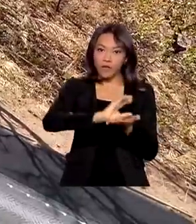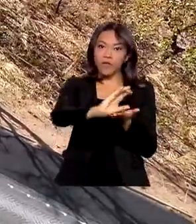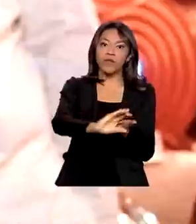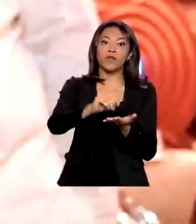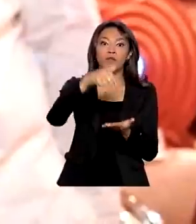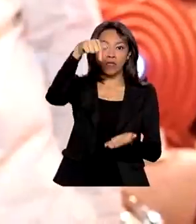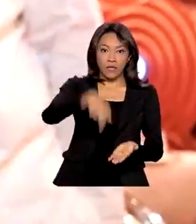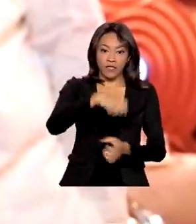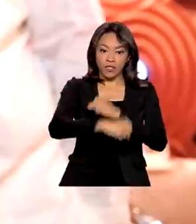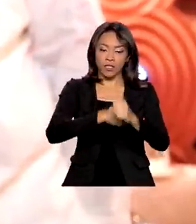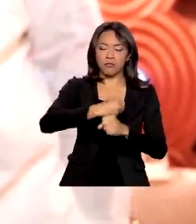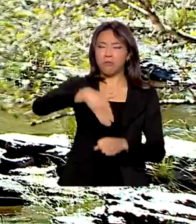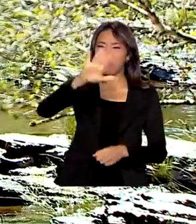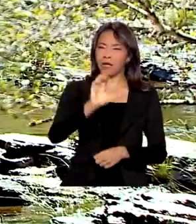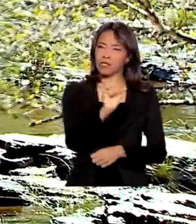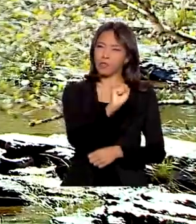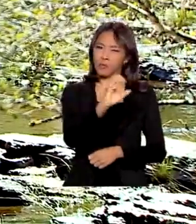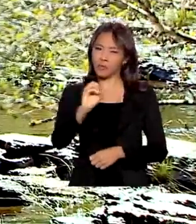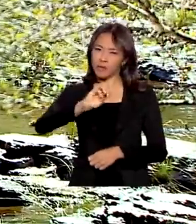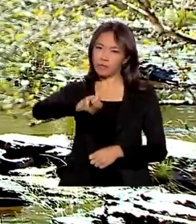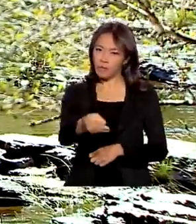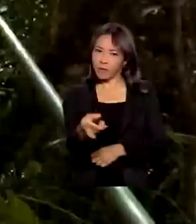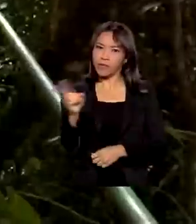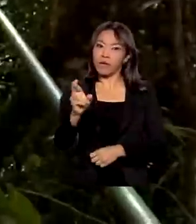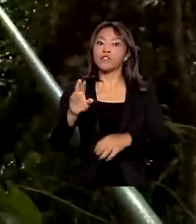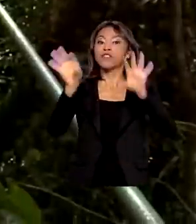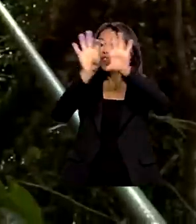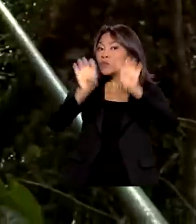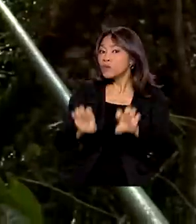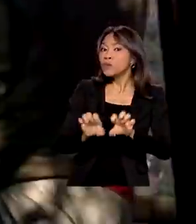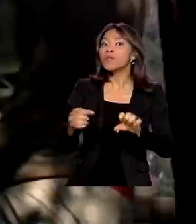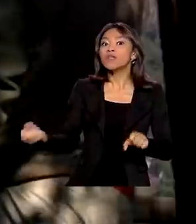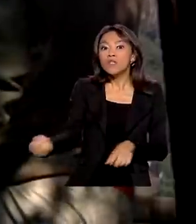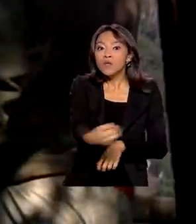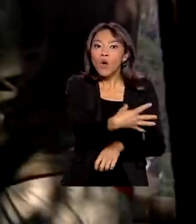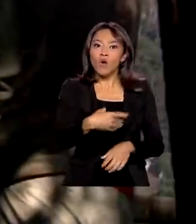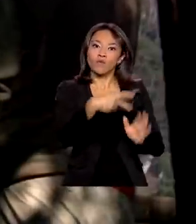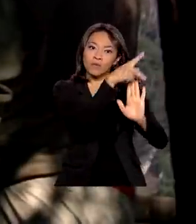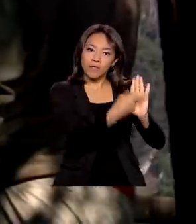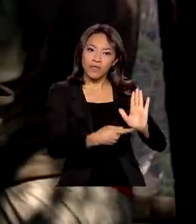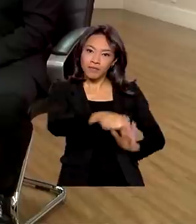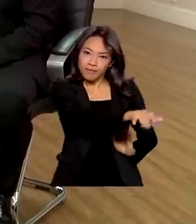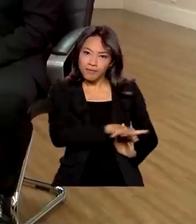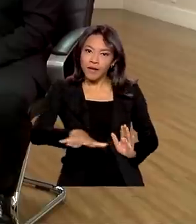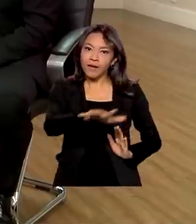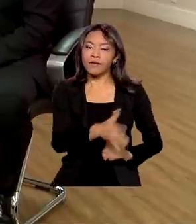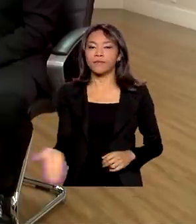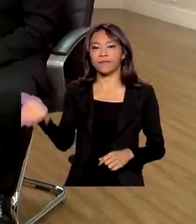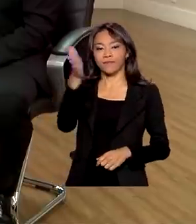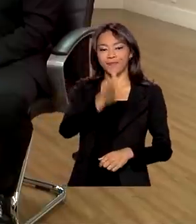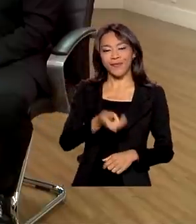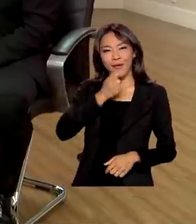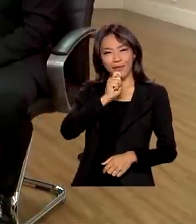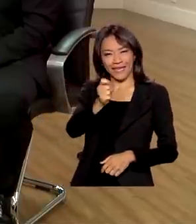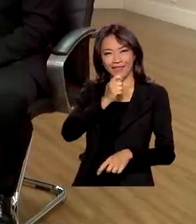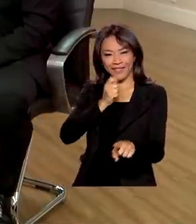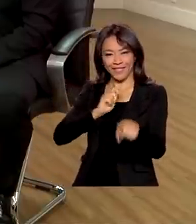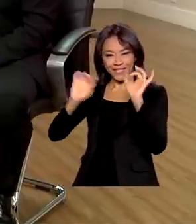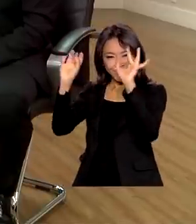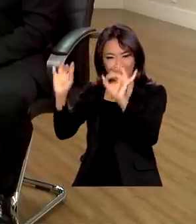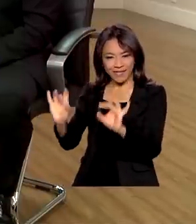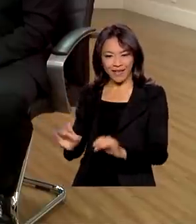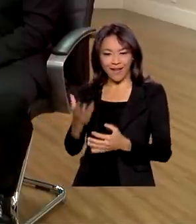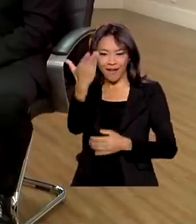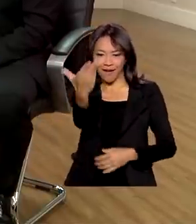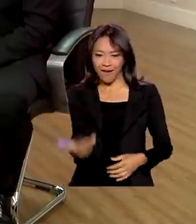800 milhões de reais em obras de infraestrutura e novos projetos no setor. E a entrevista especial do ministro